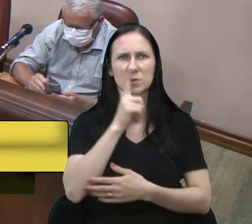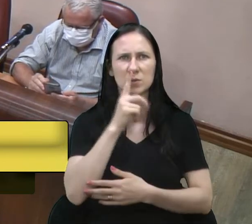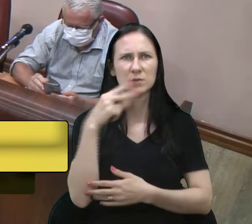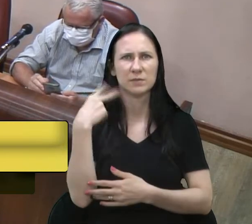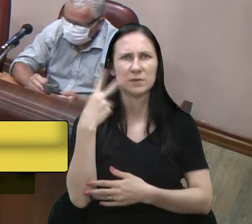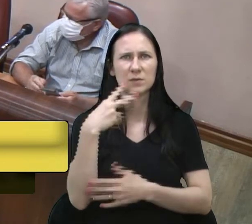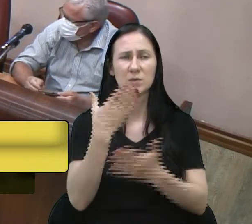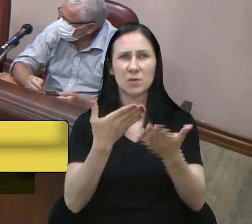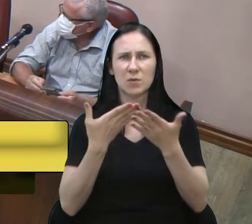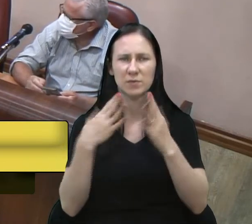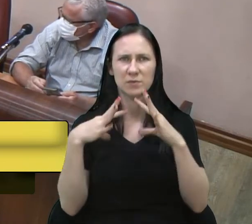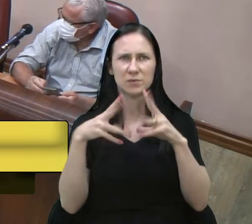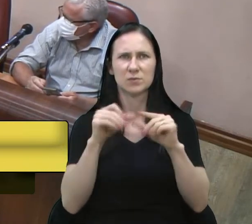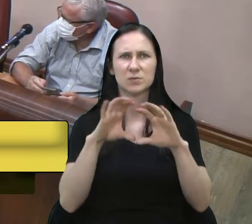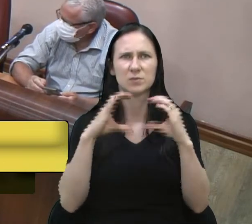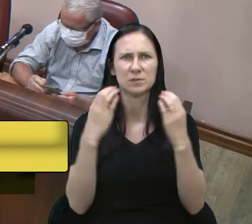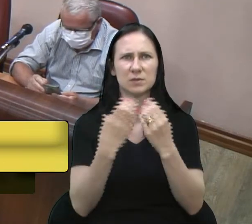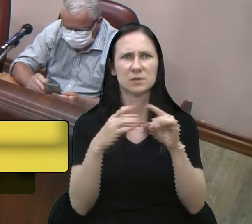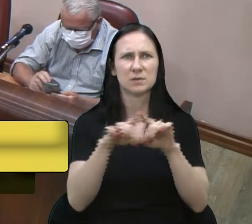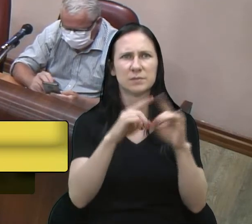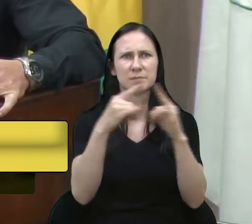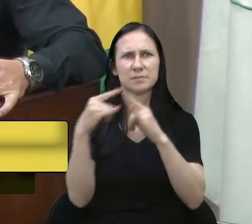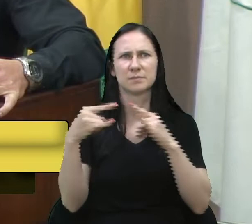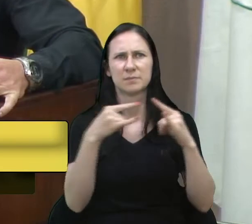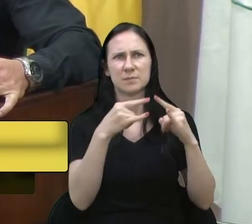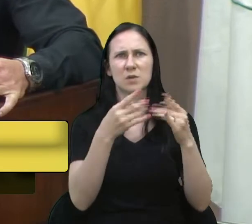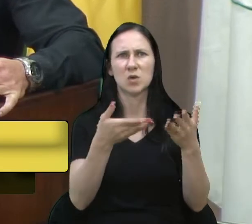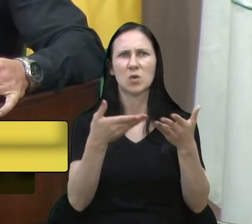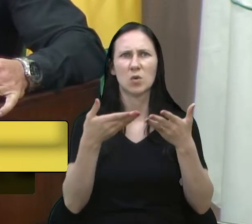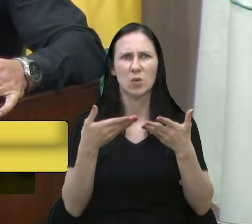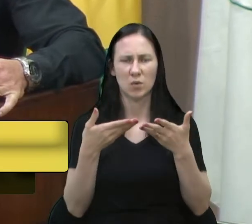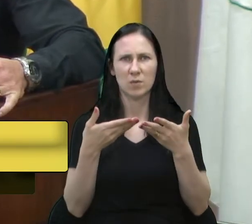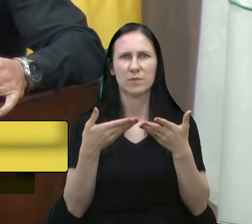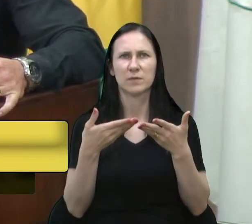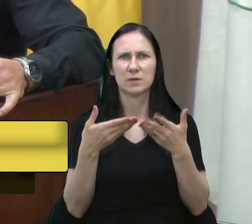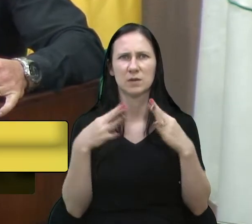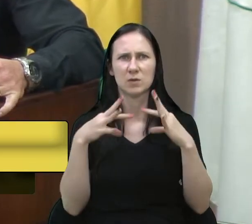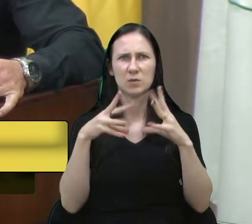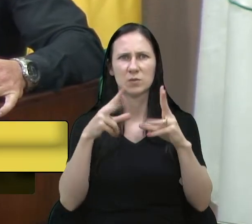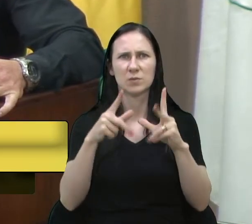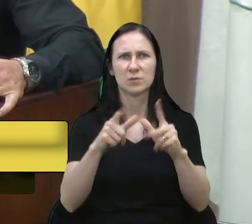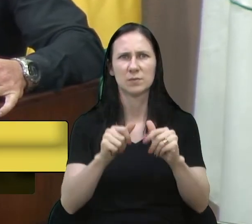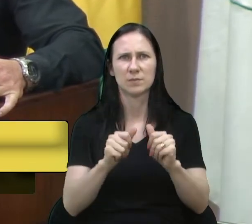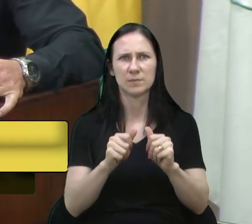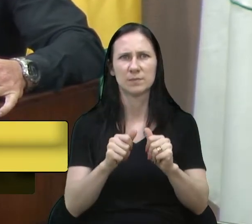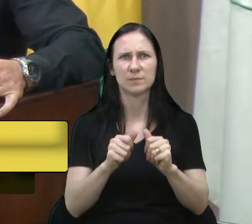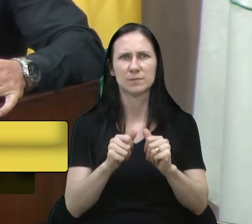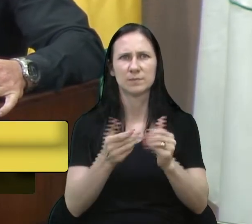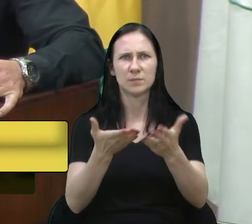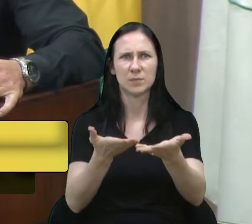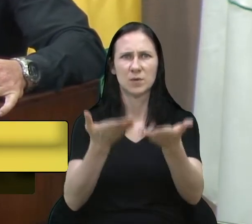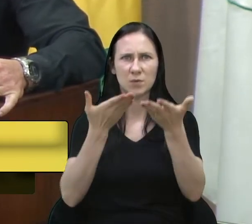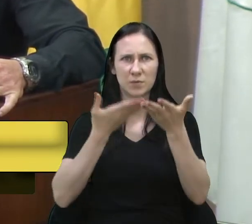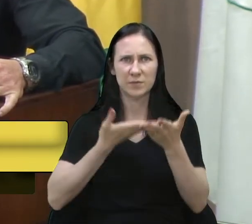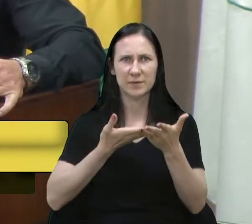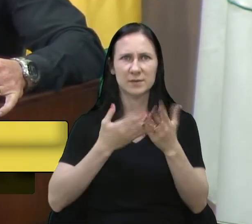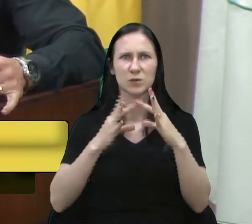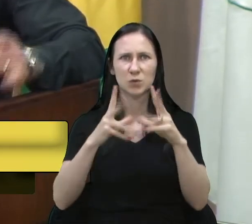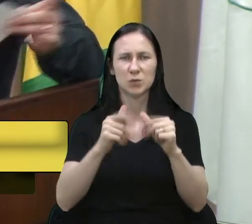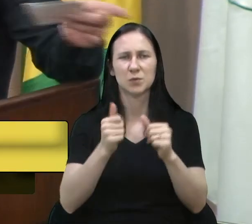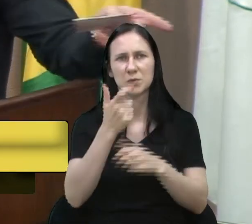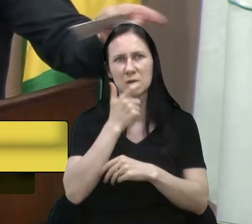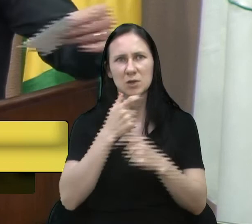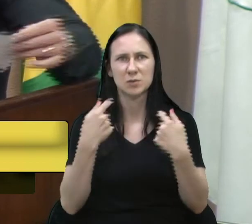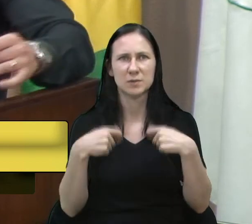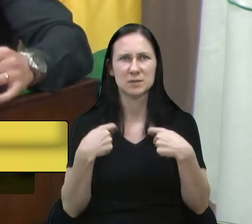convite a toda a comunidade, as entidades, estaremos aí convidando todo mundo que, e fica o convite a todo mundo que achar necessário.